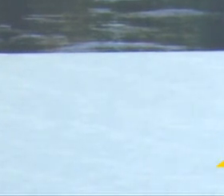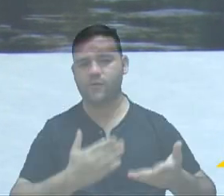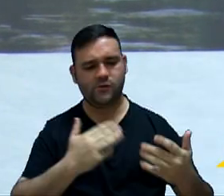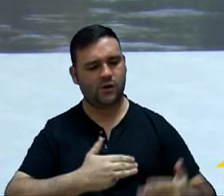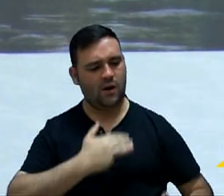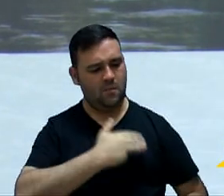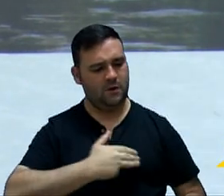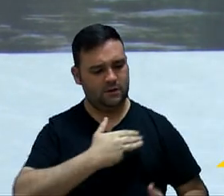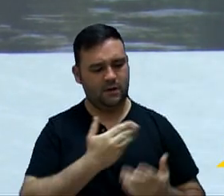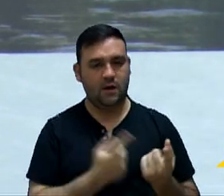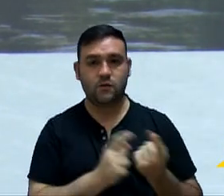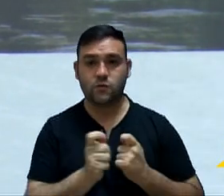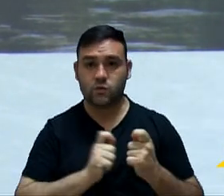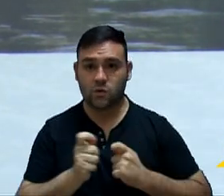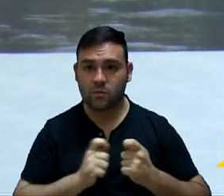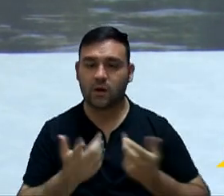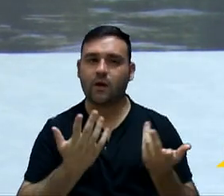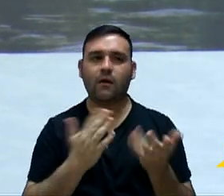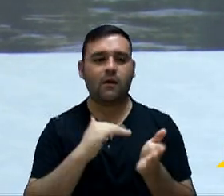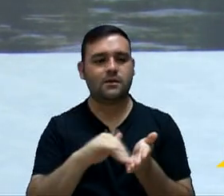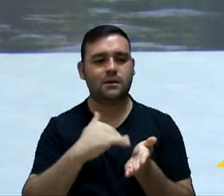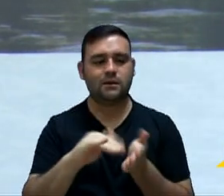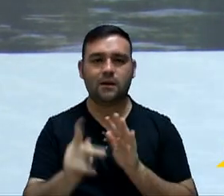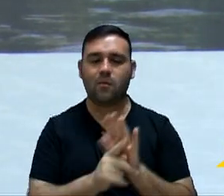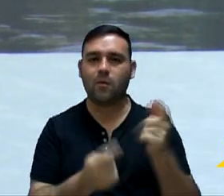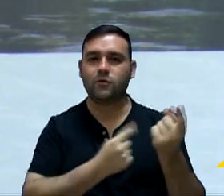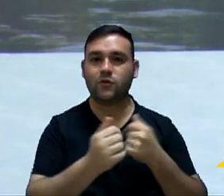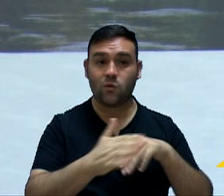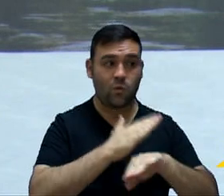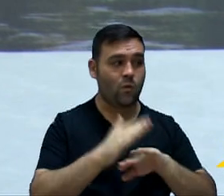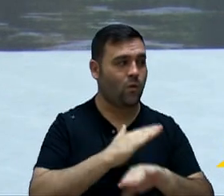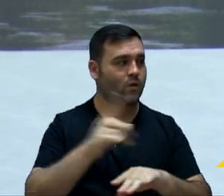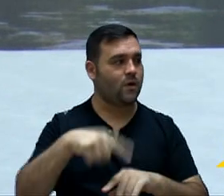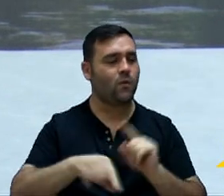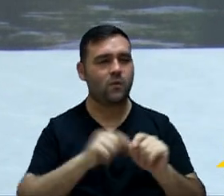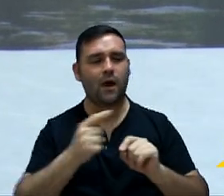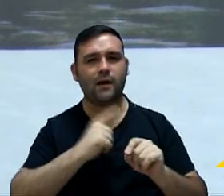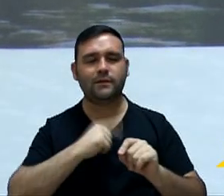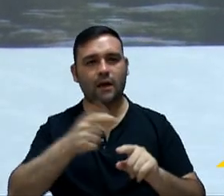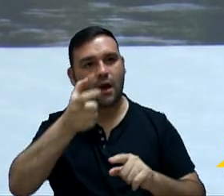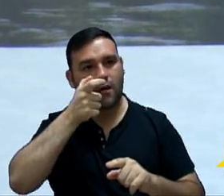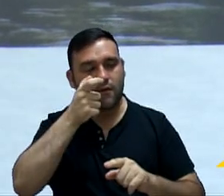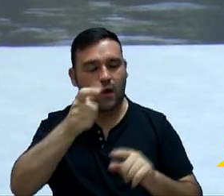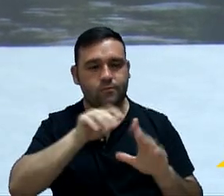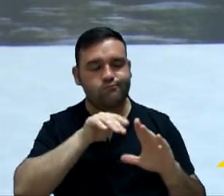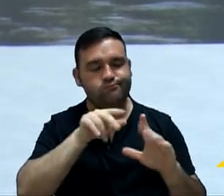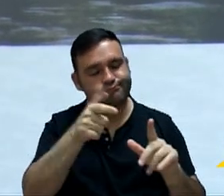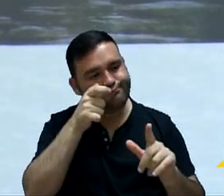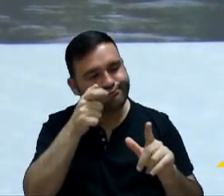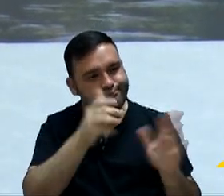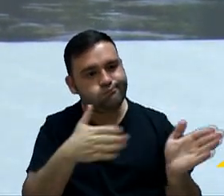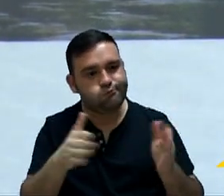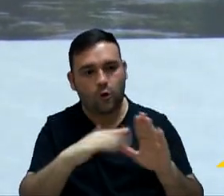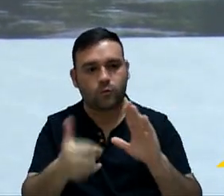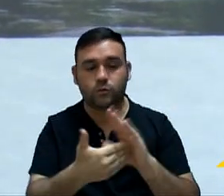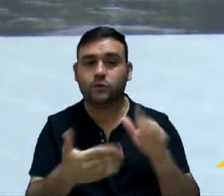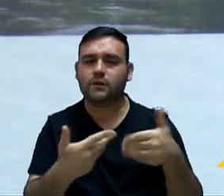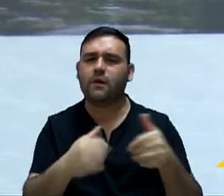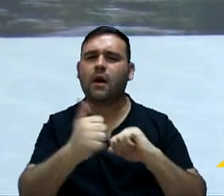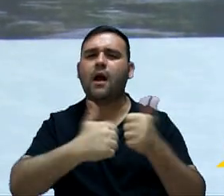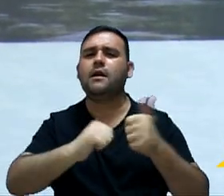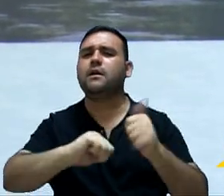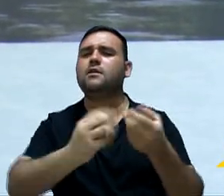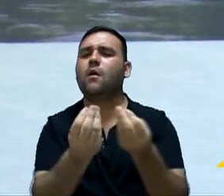Ministério da Economia, nós temos a Secretaria do Tesouro Nacional, que faz toda essa verificação. Então, como é que se